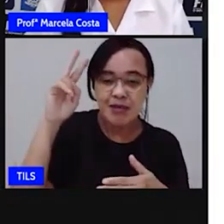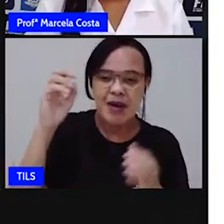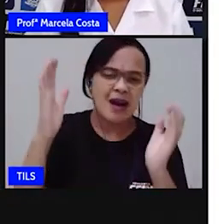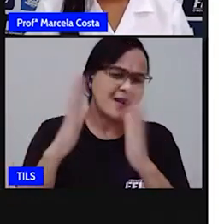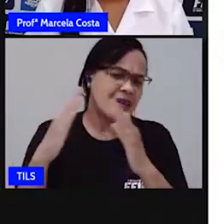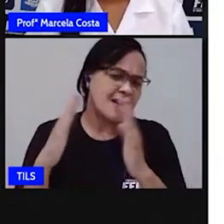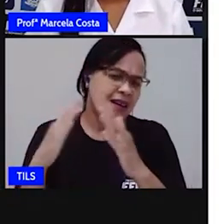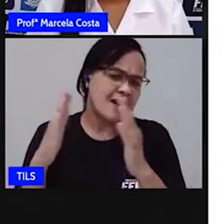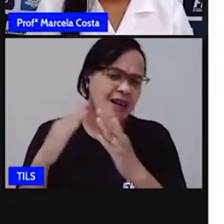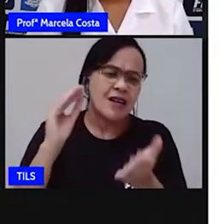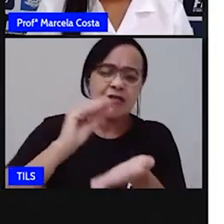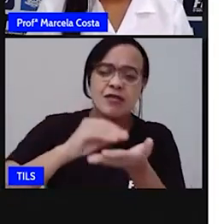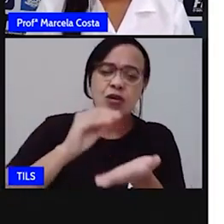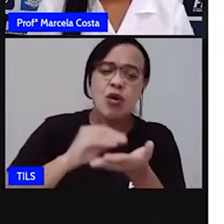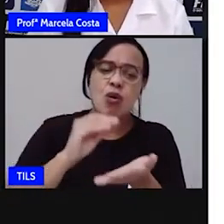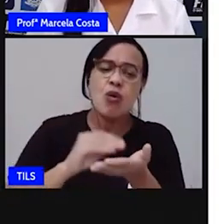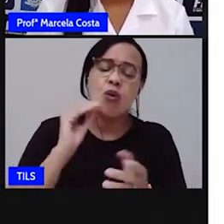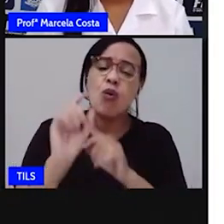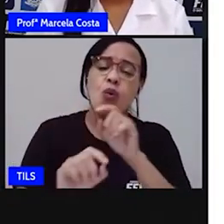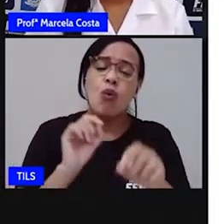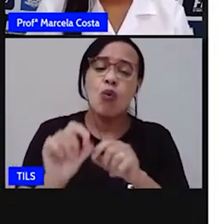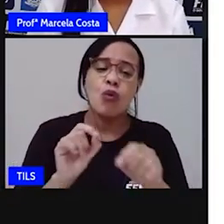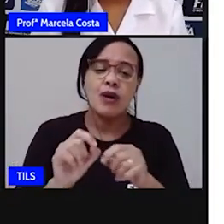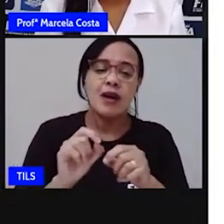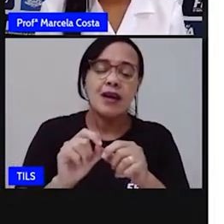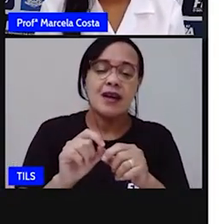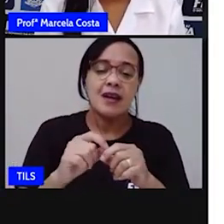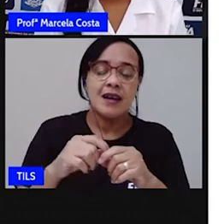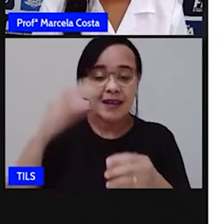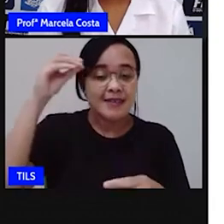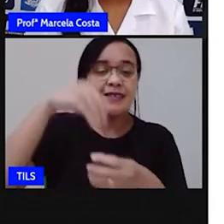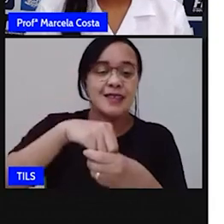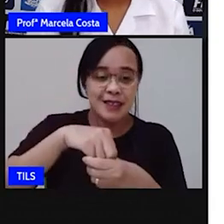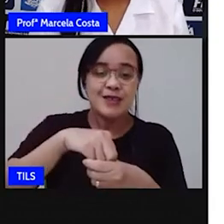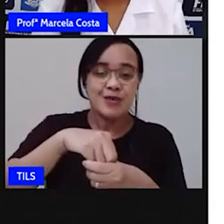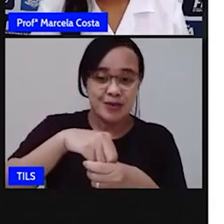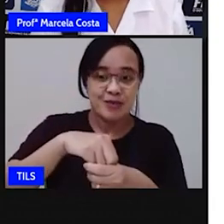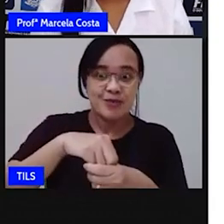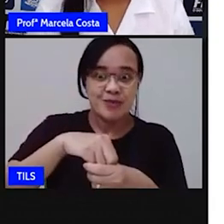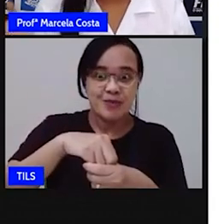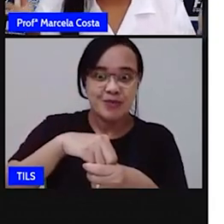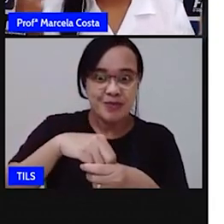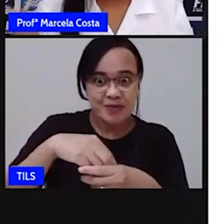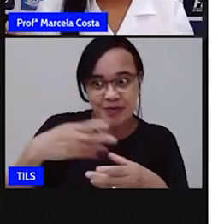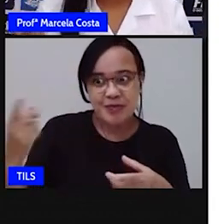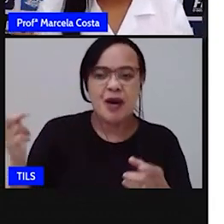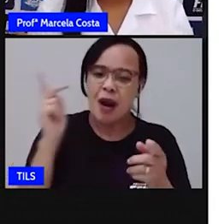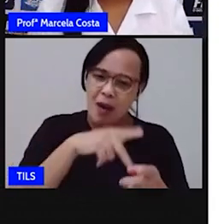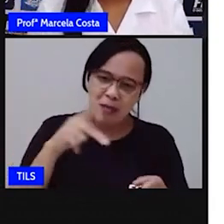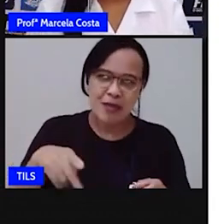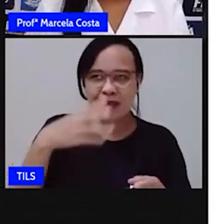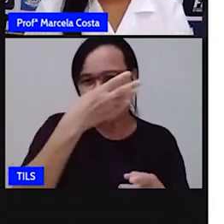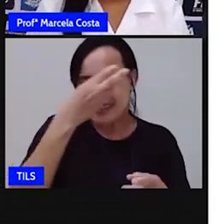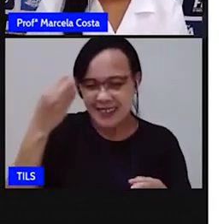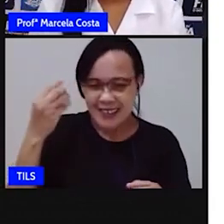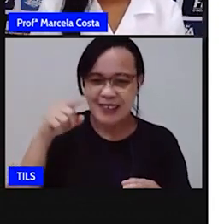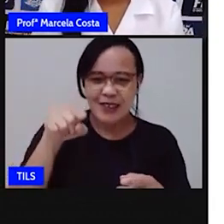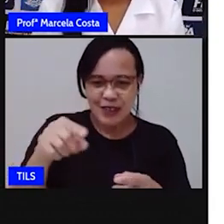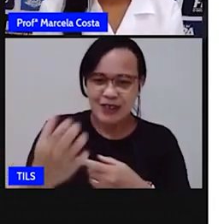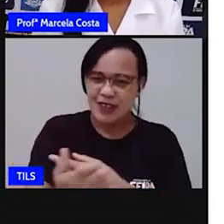escrever, porque eu quero saber o que é que faltava nessa casa. Eu esqueci, eu quero que você me ajude a lembrar.